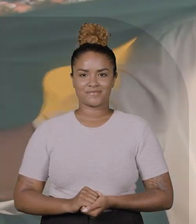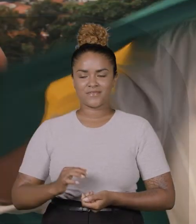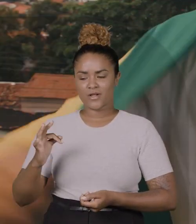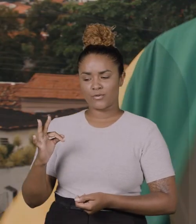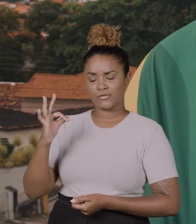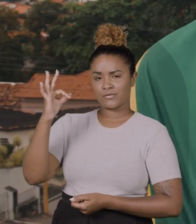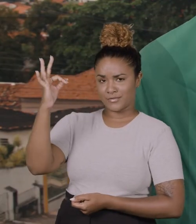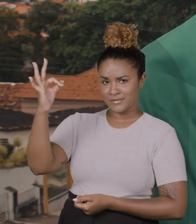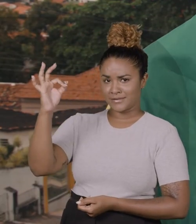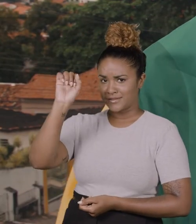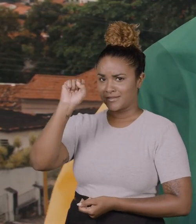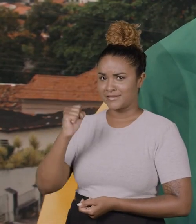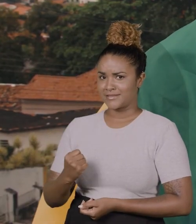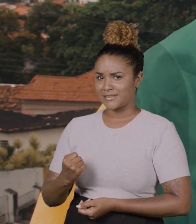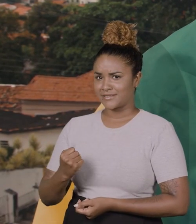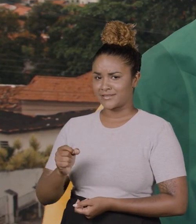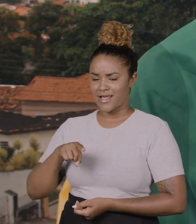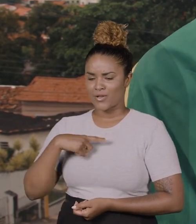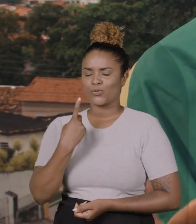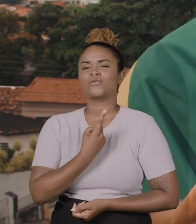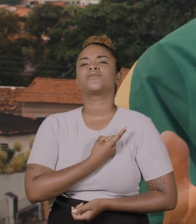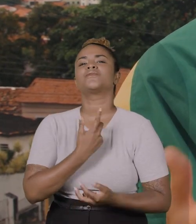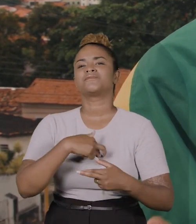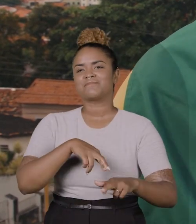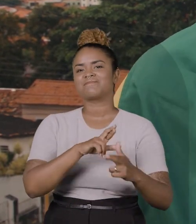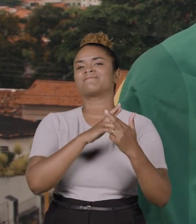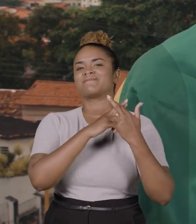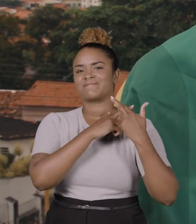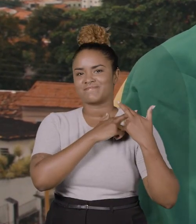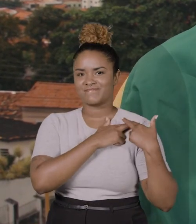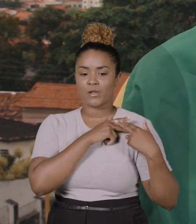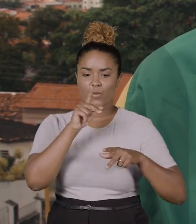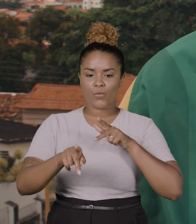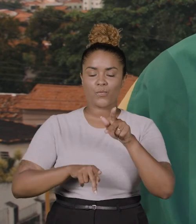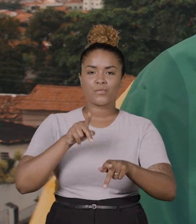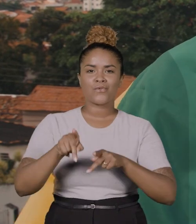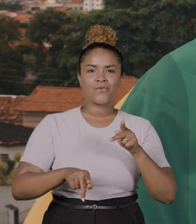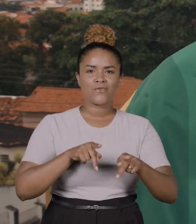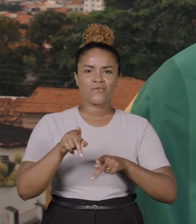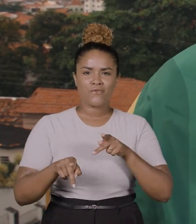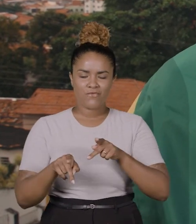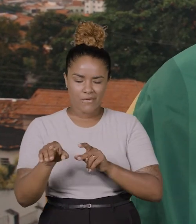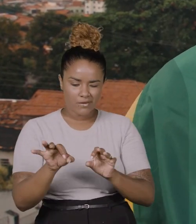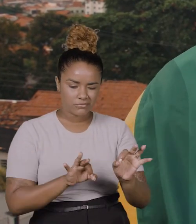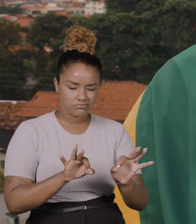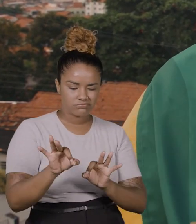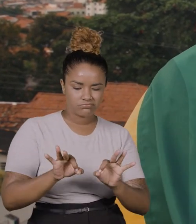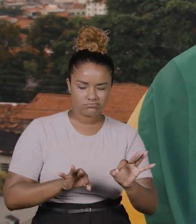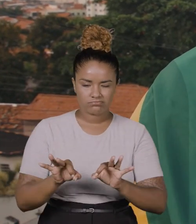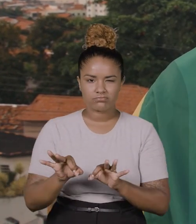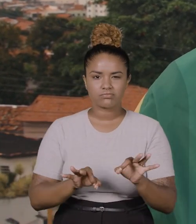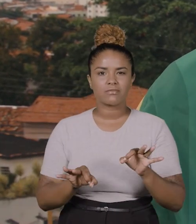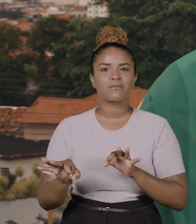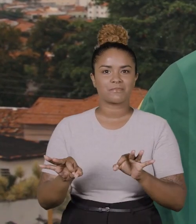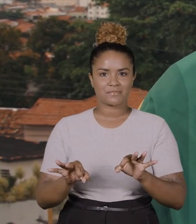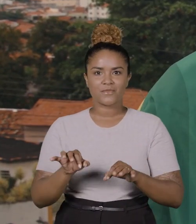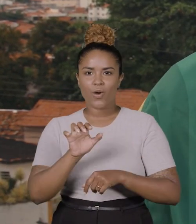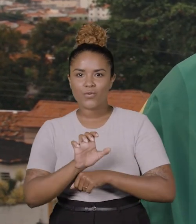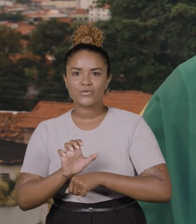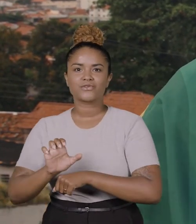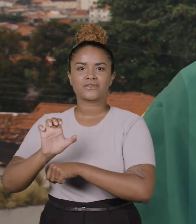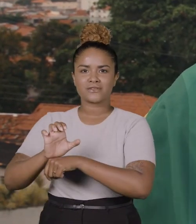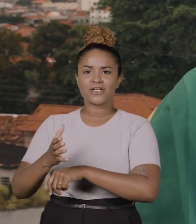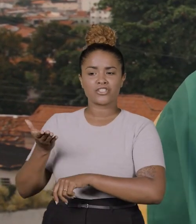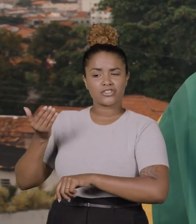O futuro de Sergipe está em nossas mãos. O povo vai voltar a governar o nosso estado.